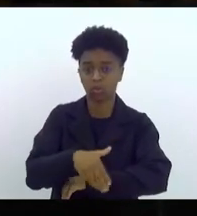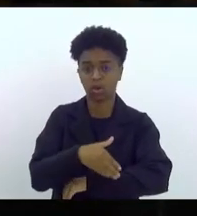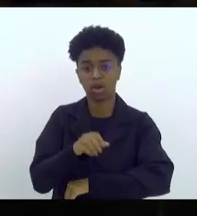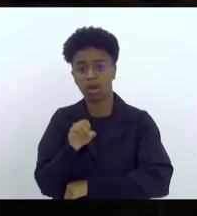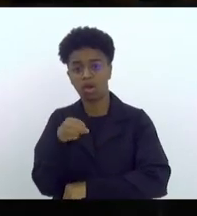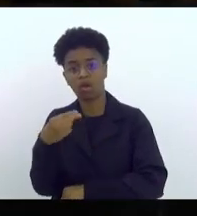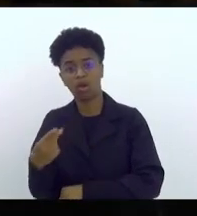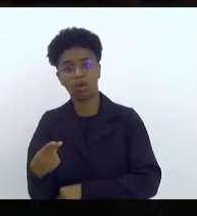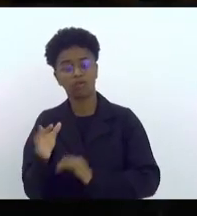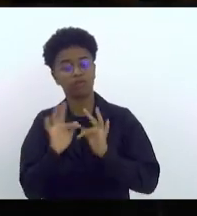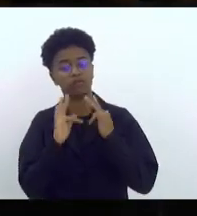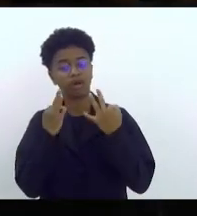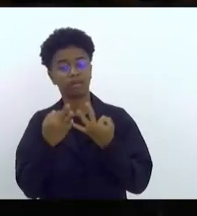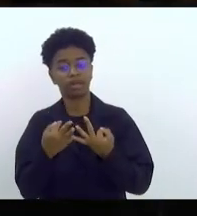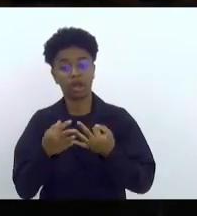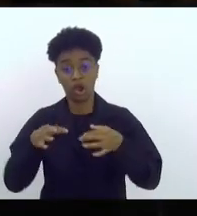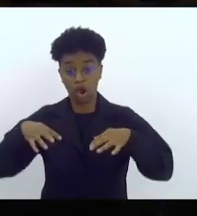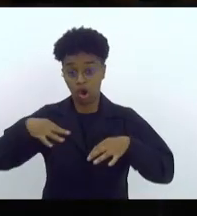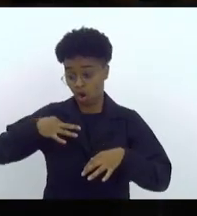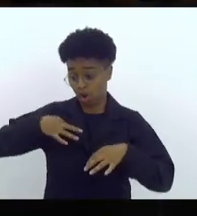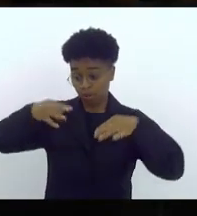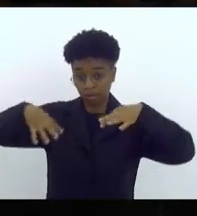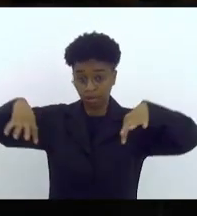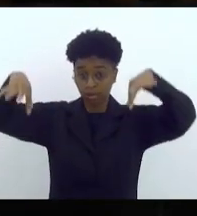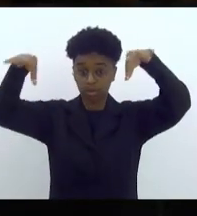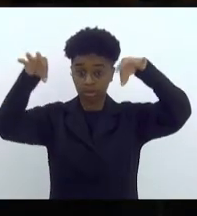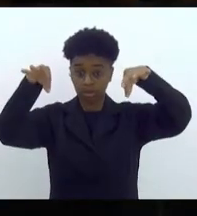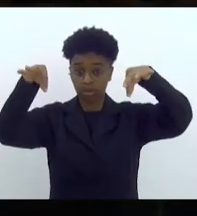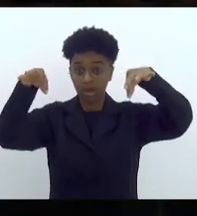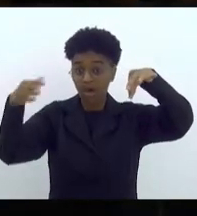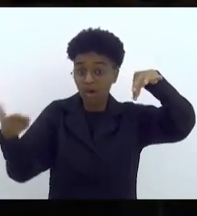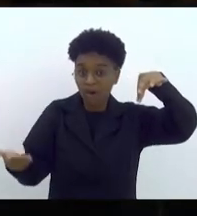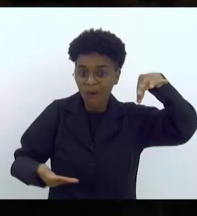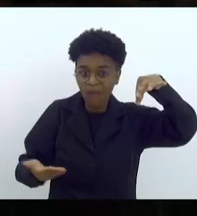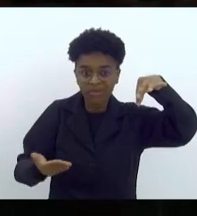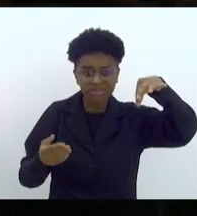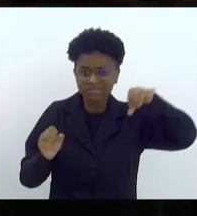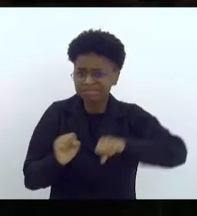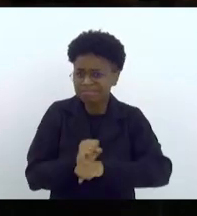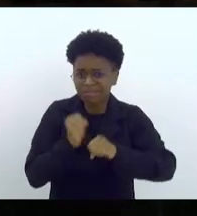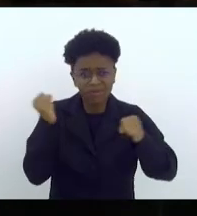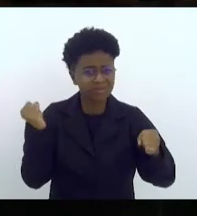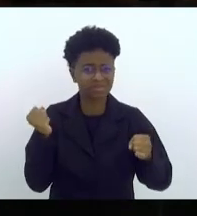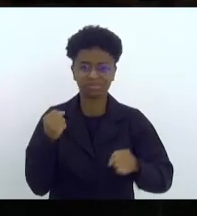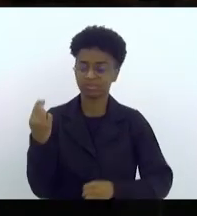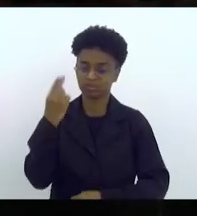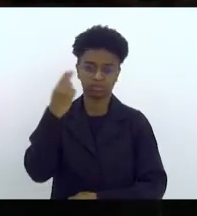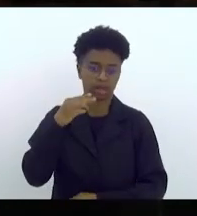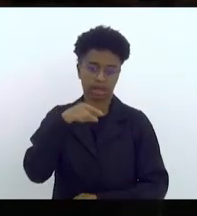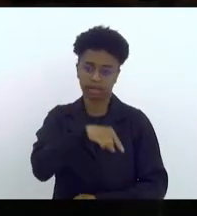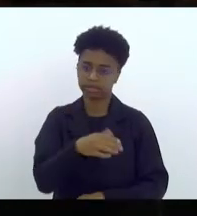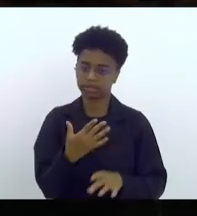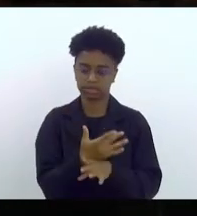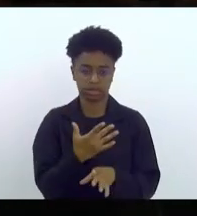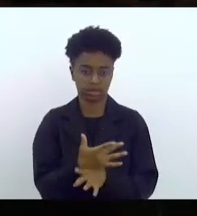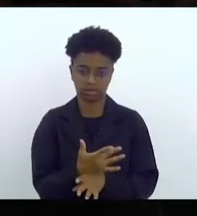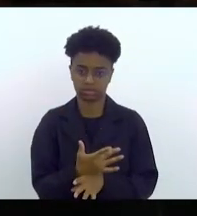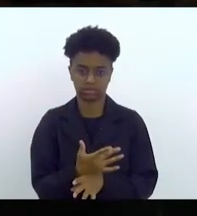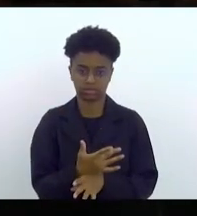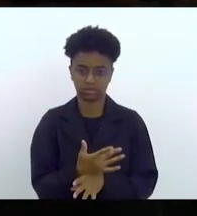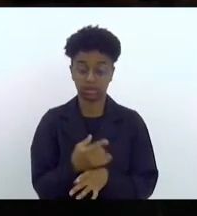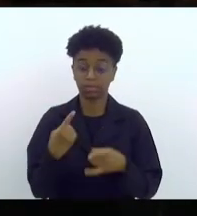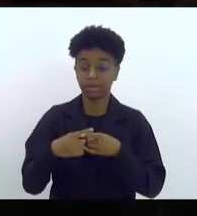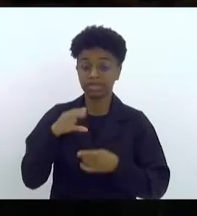como uma família estender roupas no varal, hoje em dia é impossível na cidade. A